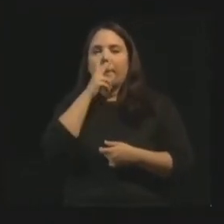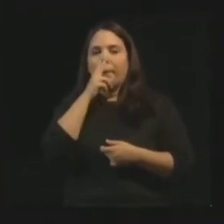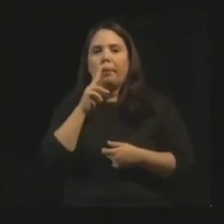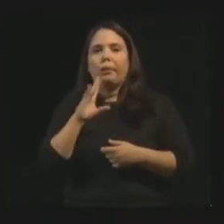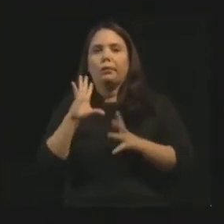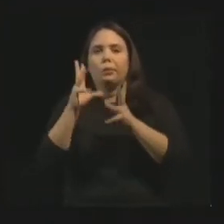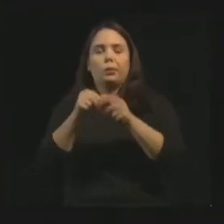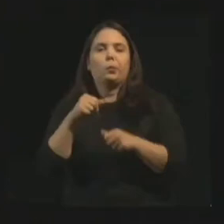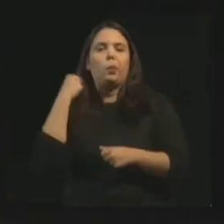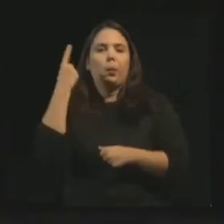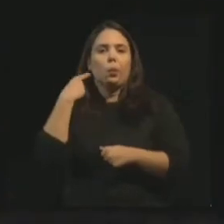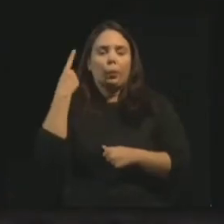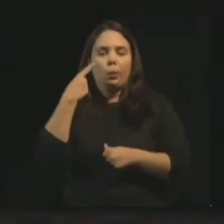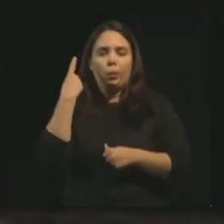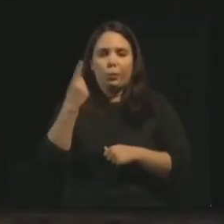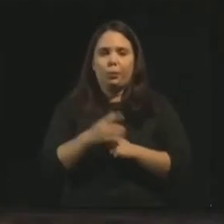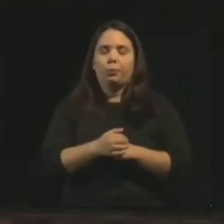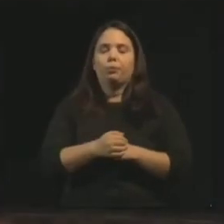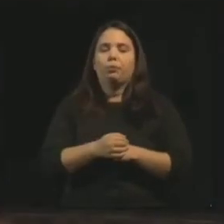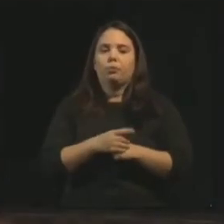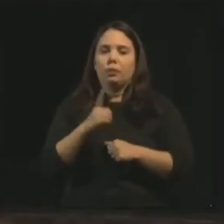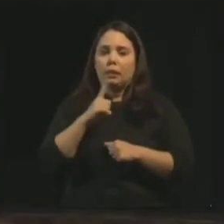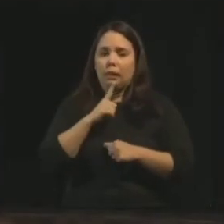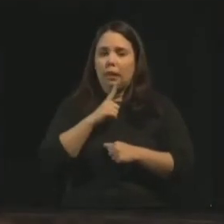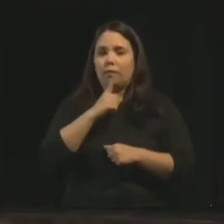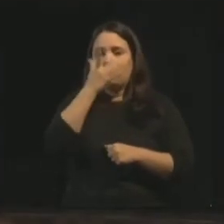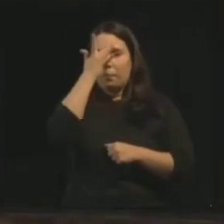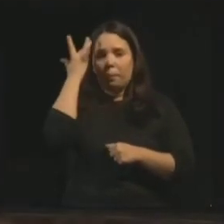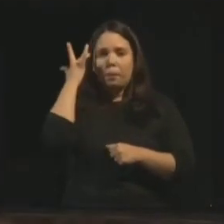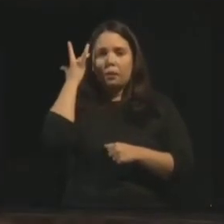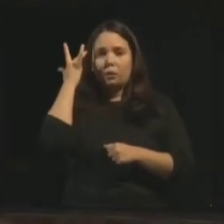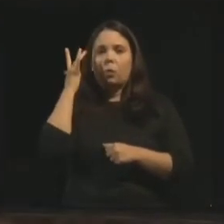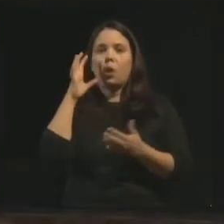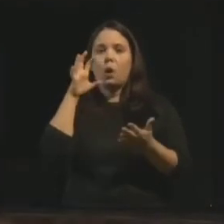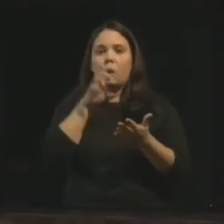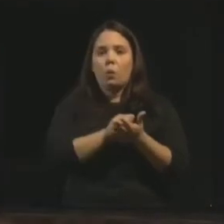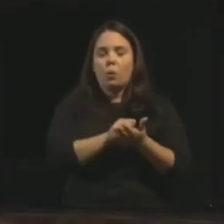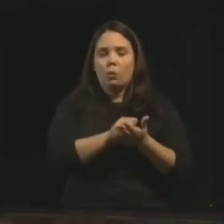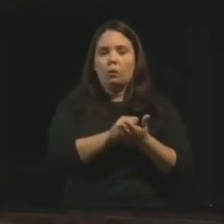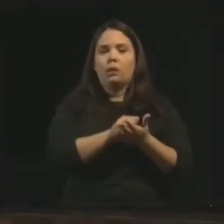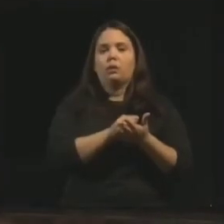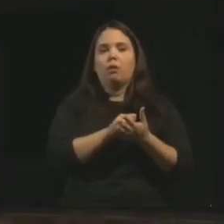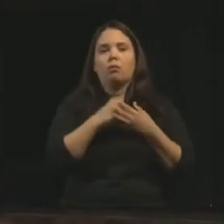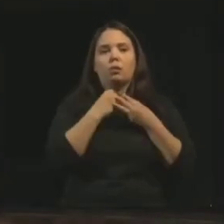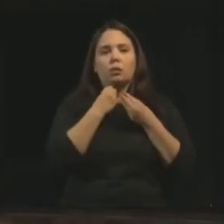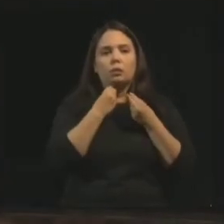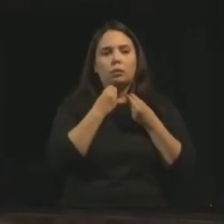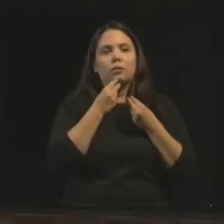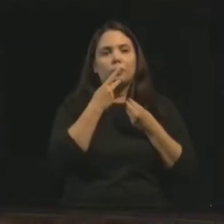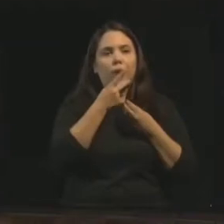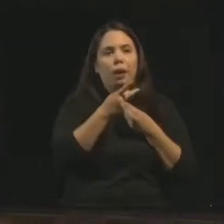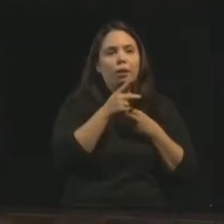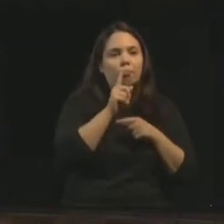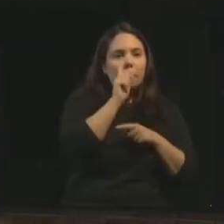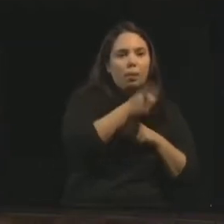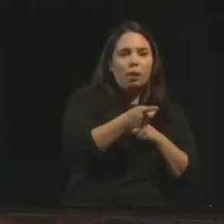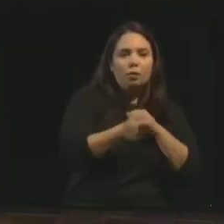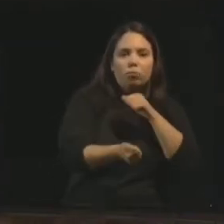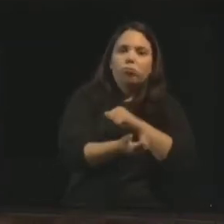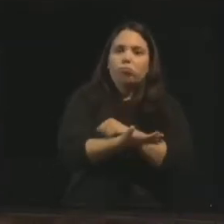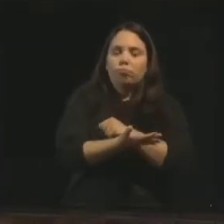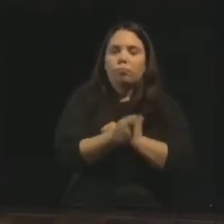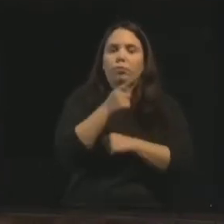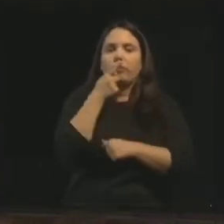ficavam loucas. Houve pessoas contratadas que receberam 100 francos para dizer que enlouqueceram depois